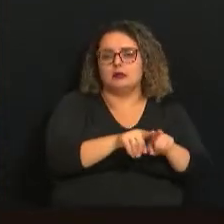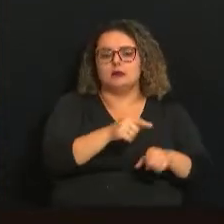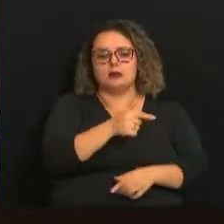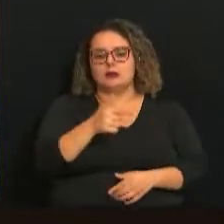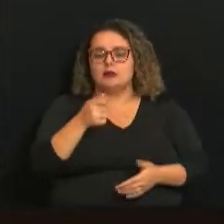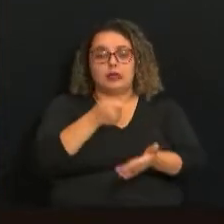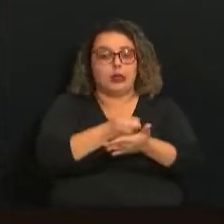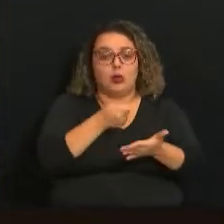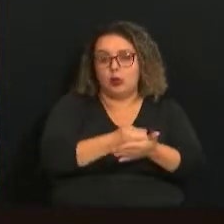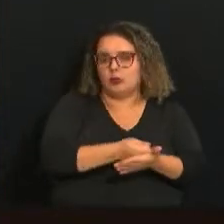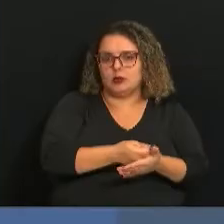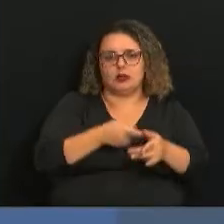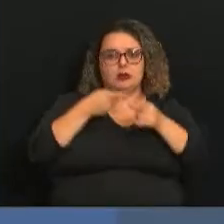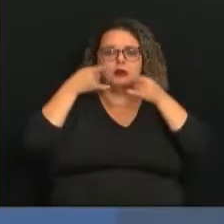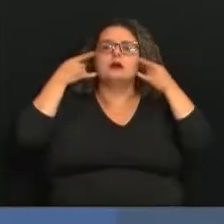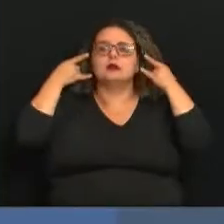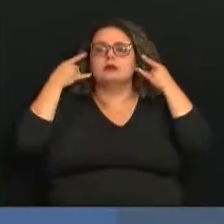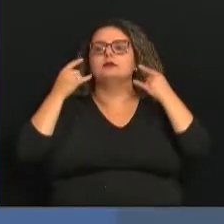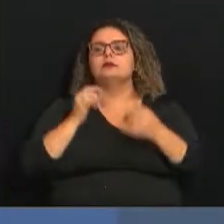obrigatoriedade.